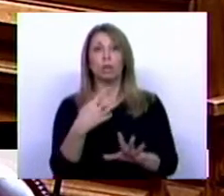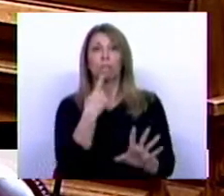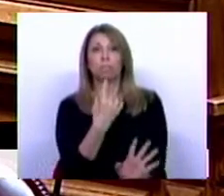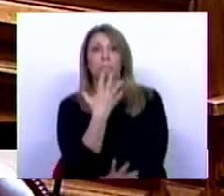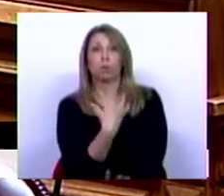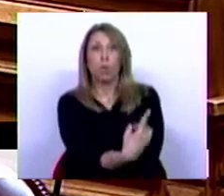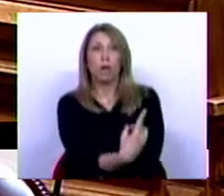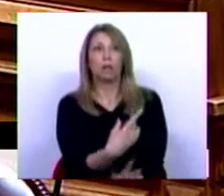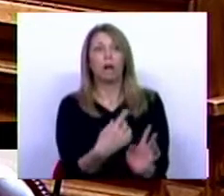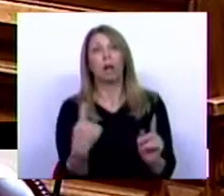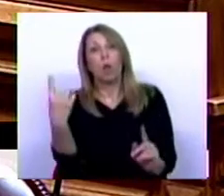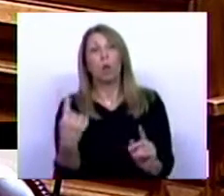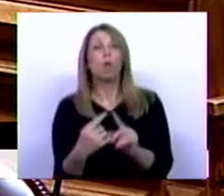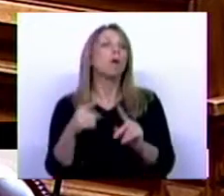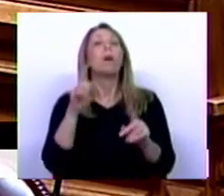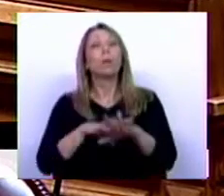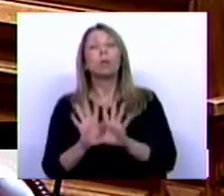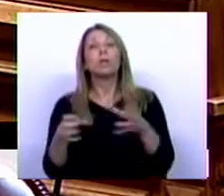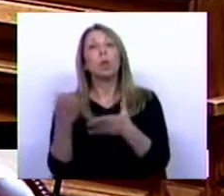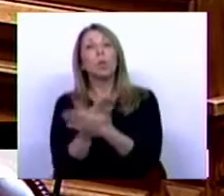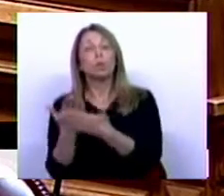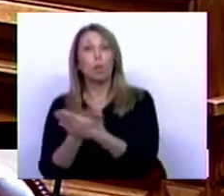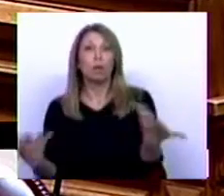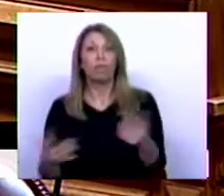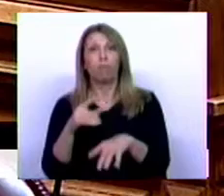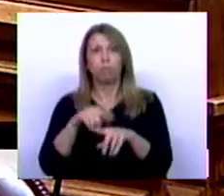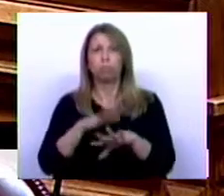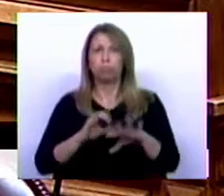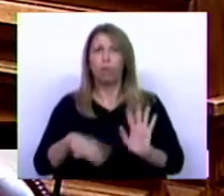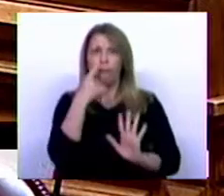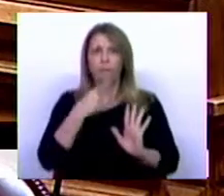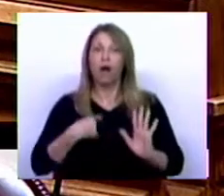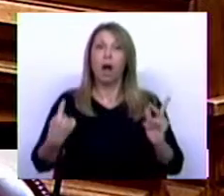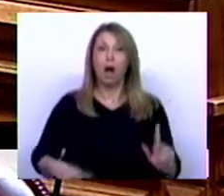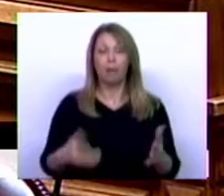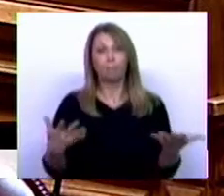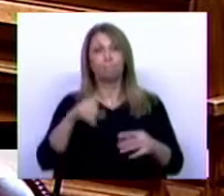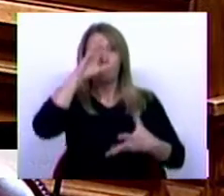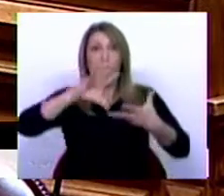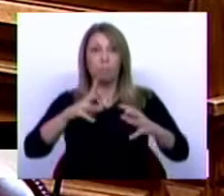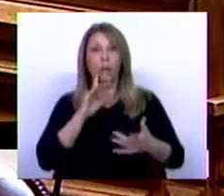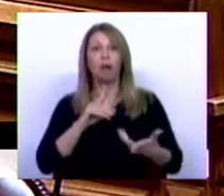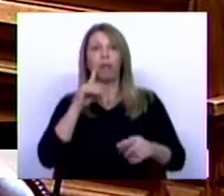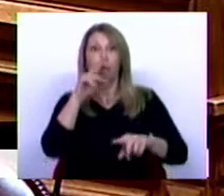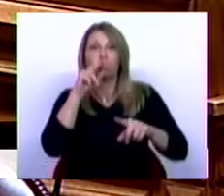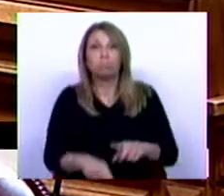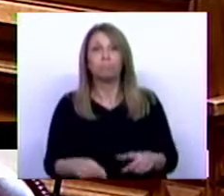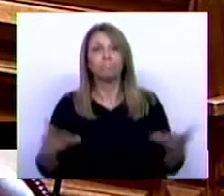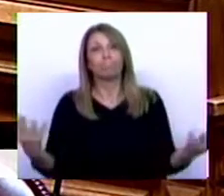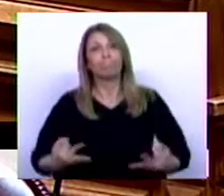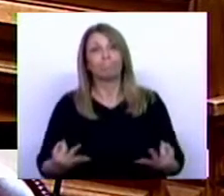e, por isso, à verificação de lacunas. A pandemia veio interromper um ciclo e uma trajetória de estabilidade, de crescimento